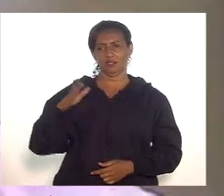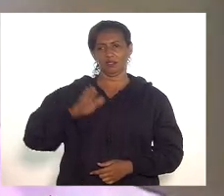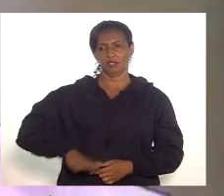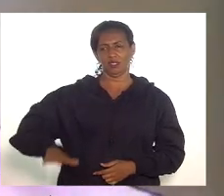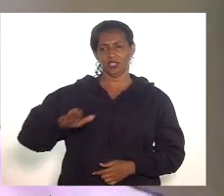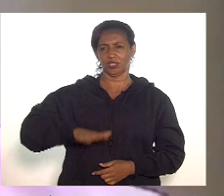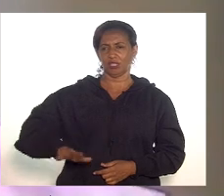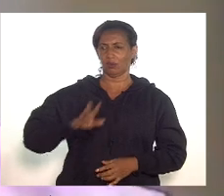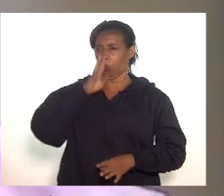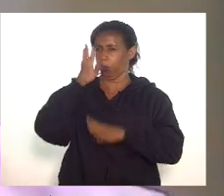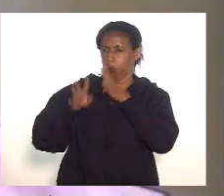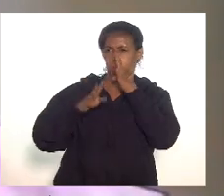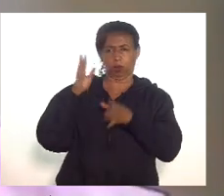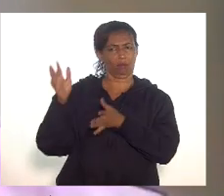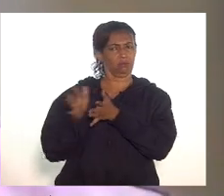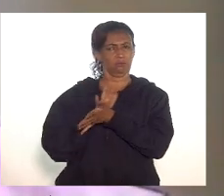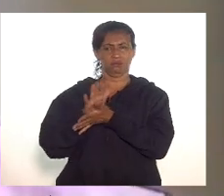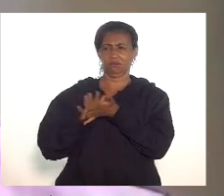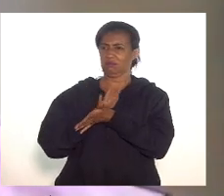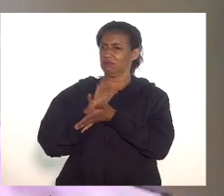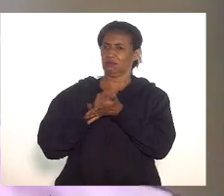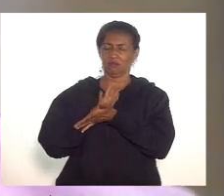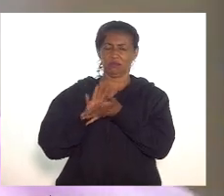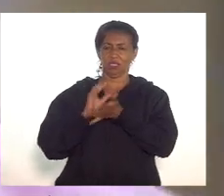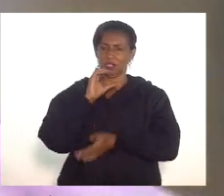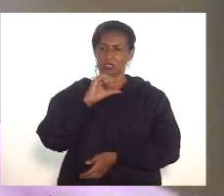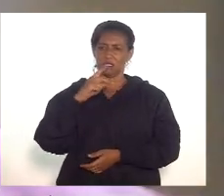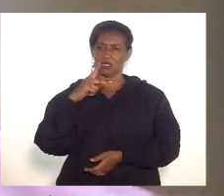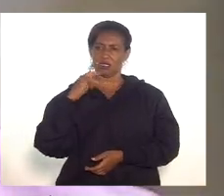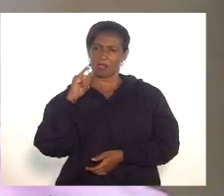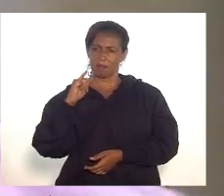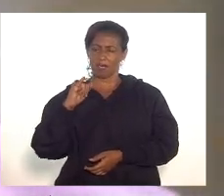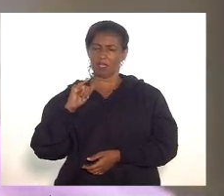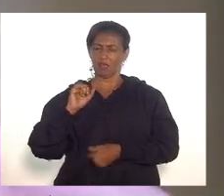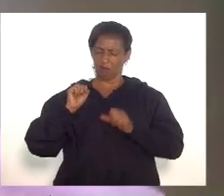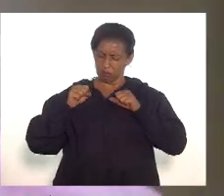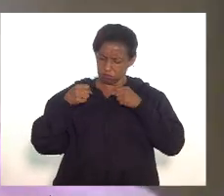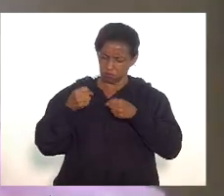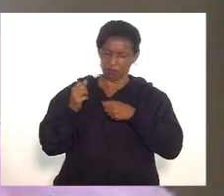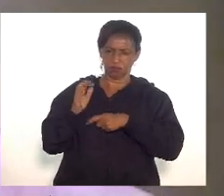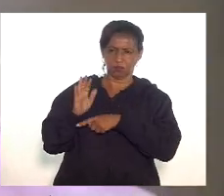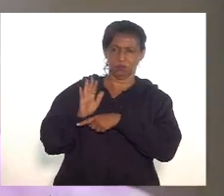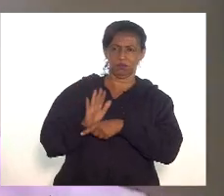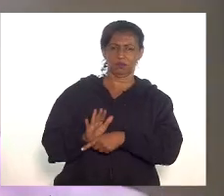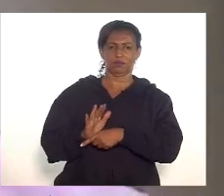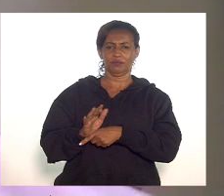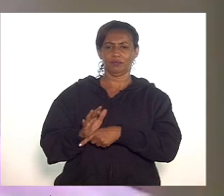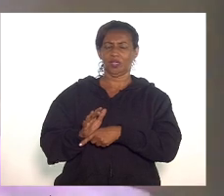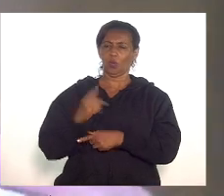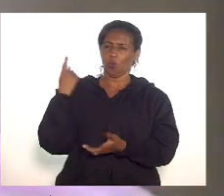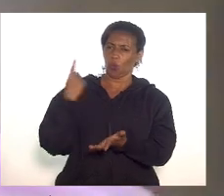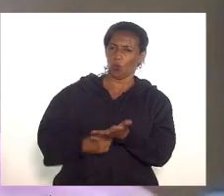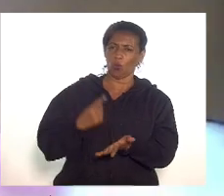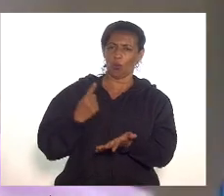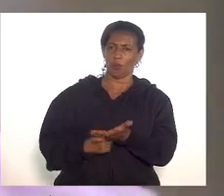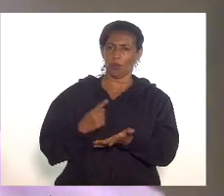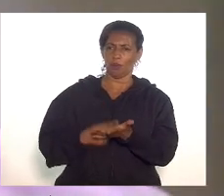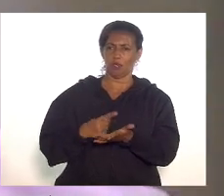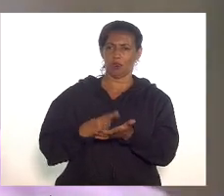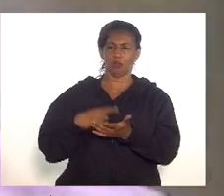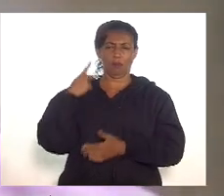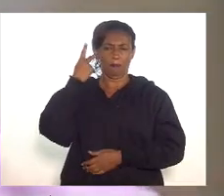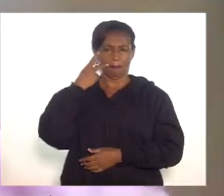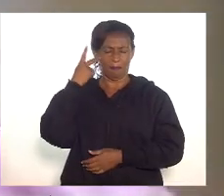exagero, e por isso, a Assembleia Legislativa, através de uma CPI, se debruçar sobre ele, eu acho que é um gesto largo de compromisso que o Parlamento faz